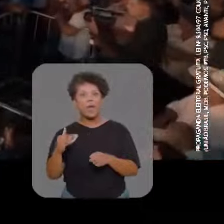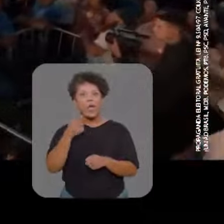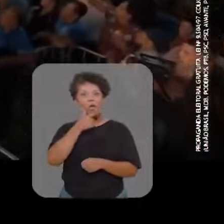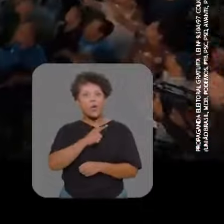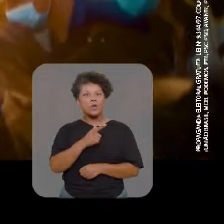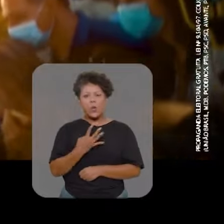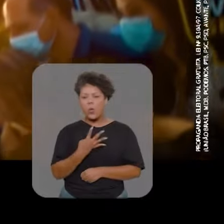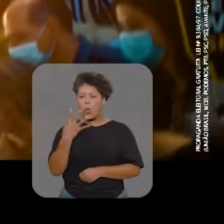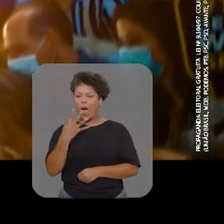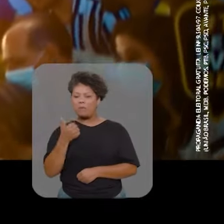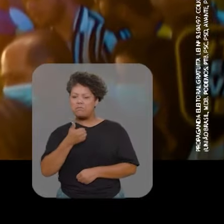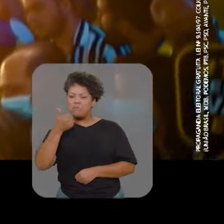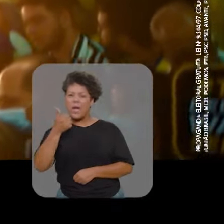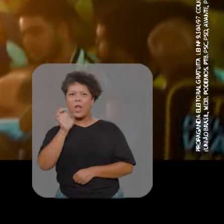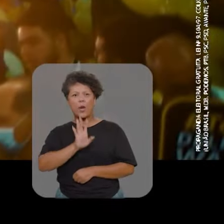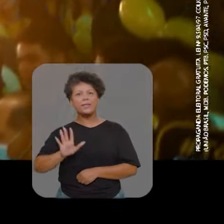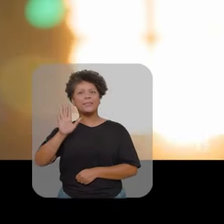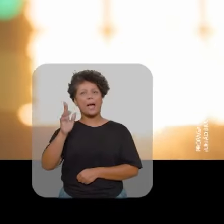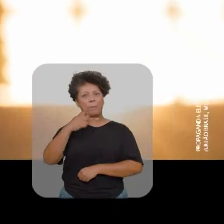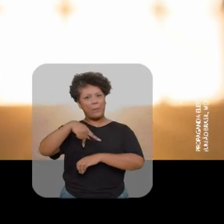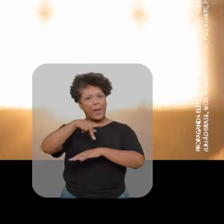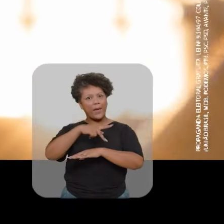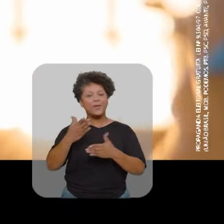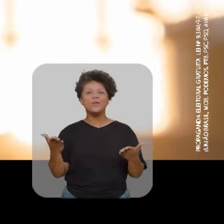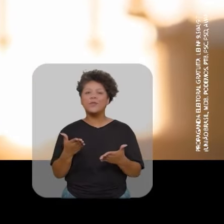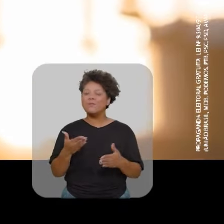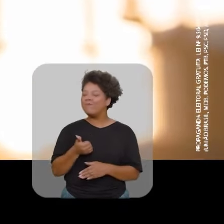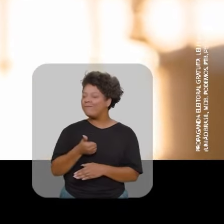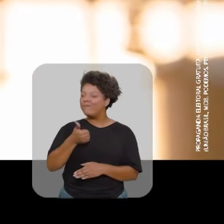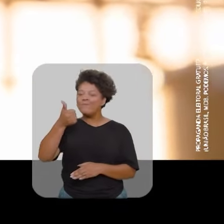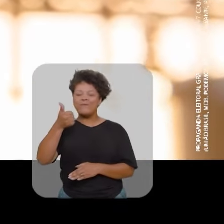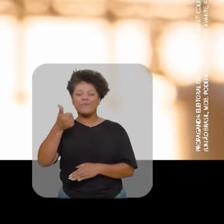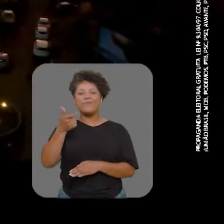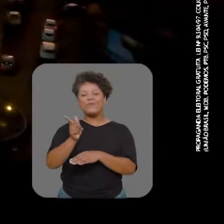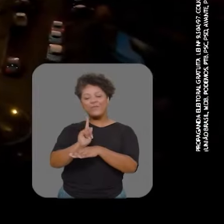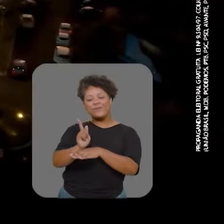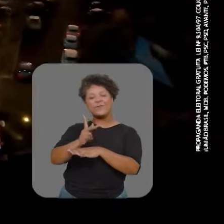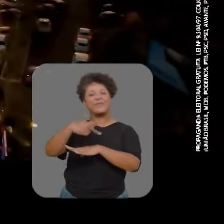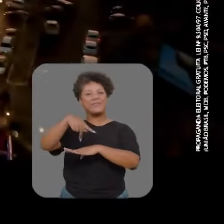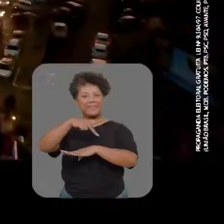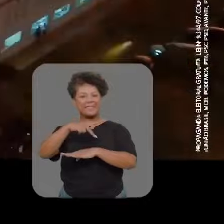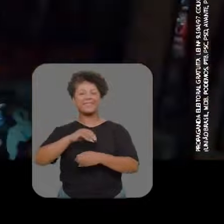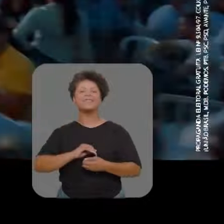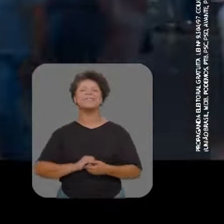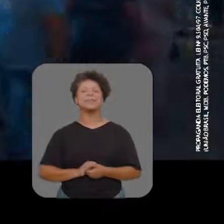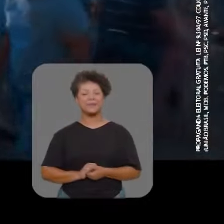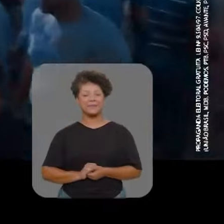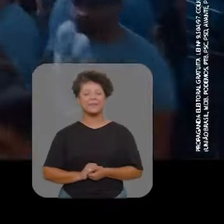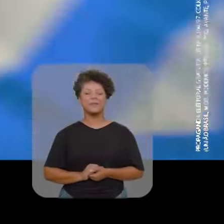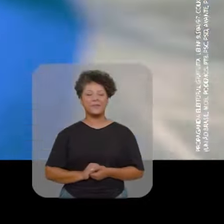isso aí é o quarto pior Estado do país para ser hoje a melhor gestão do país.